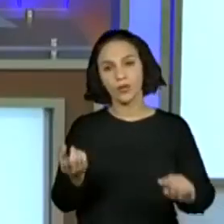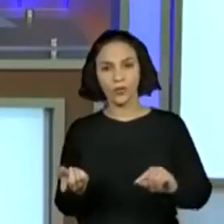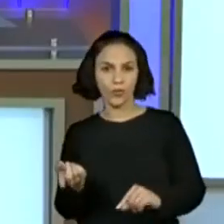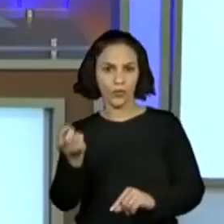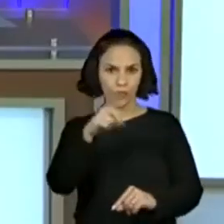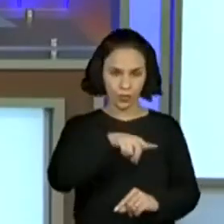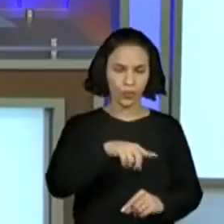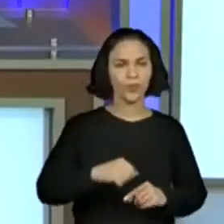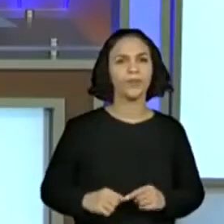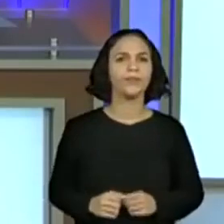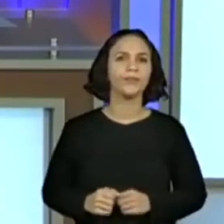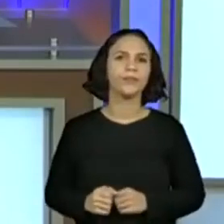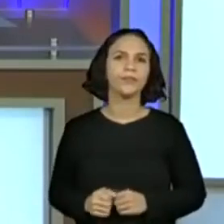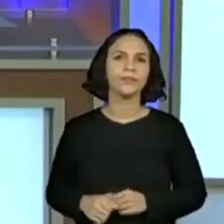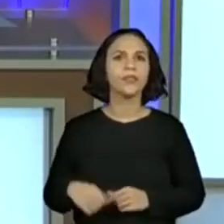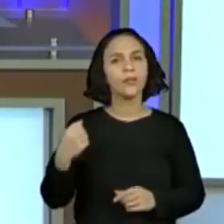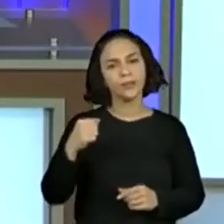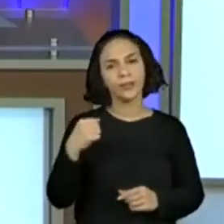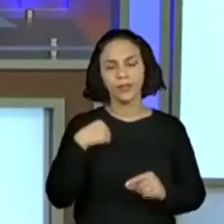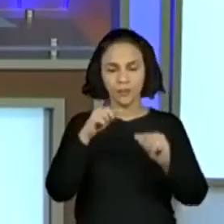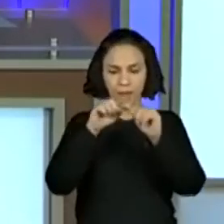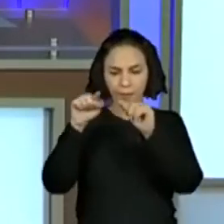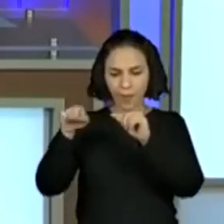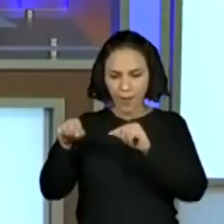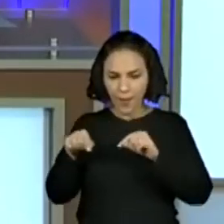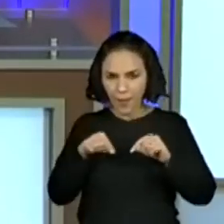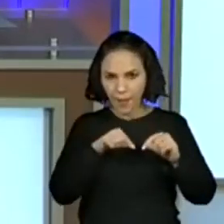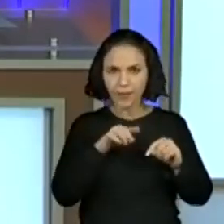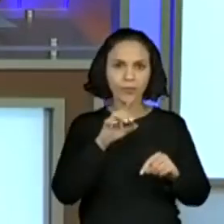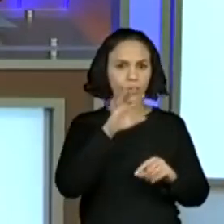outro lado, né? Porque eu tenho que medir todos os lados.